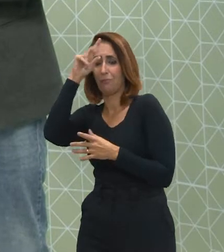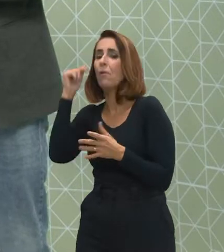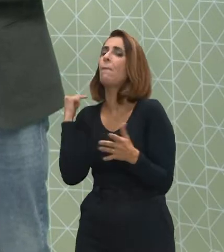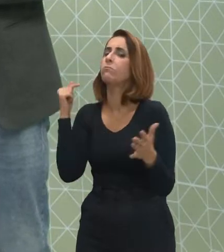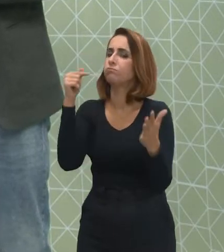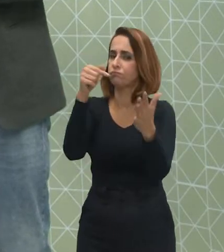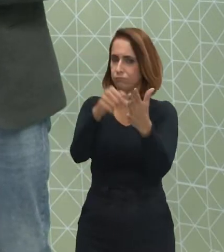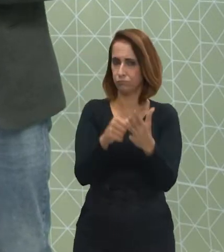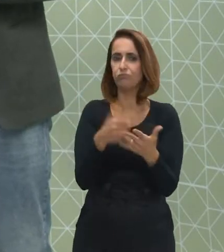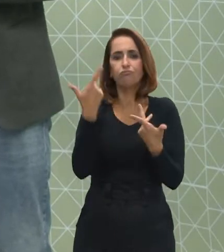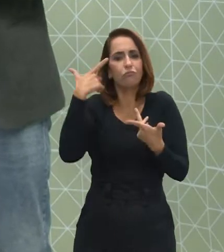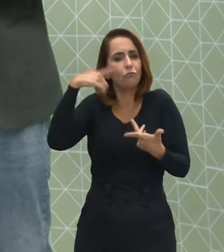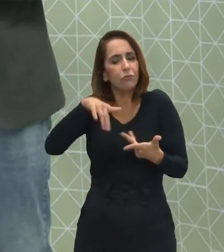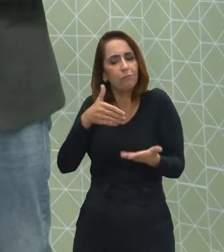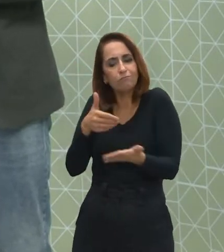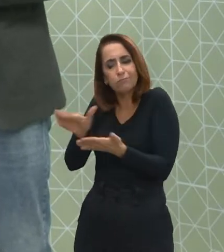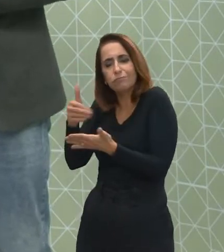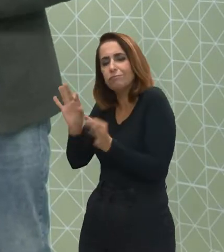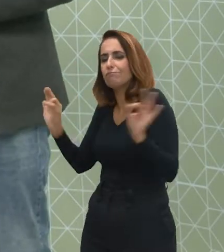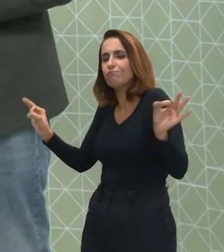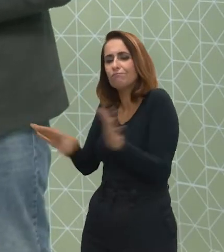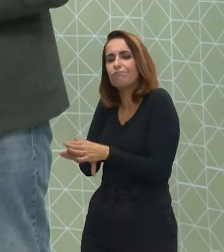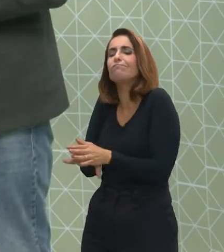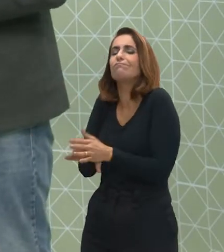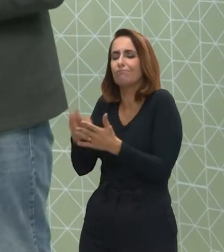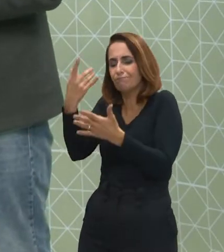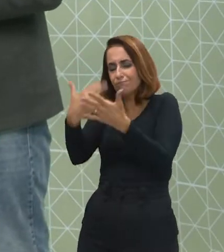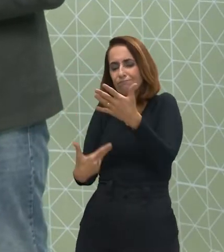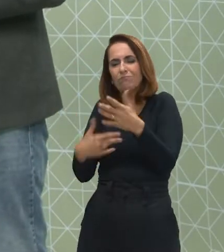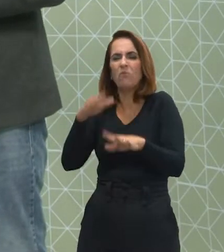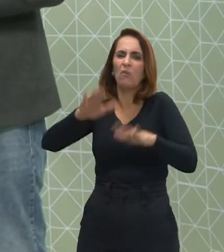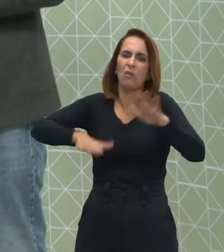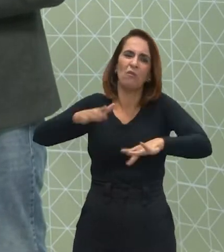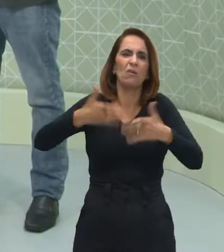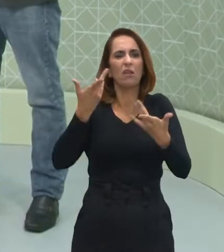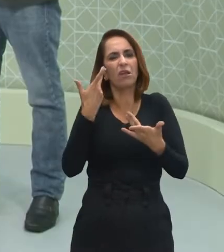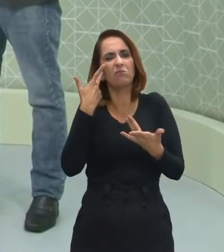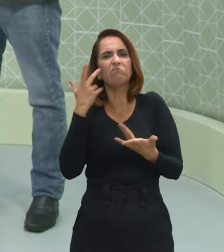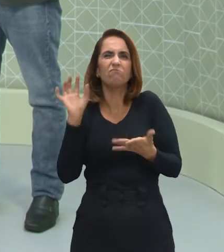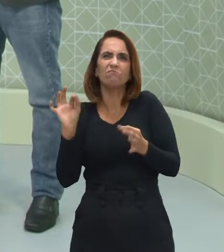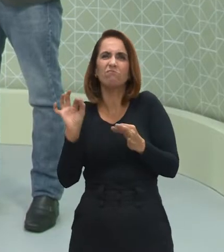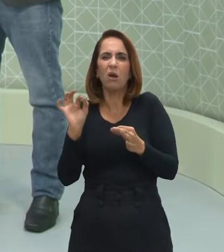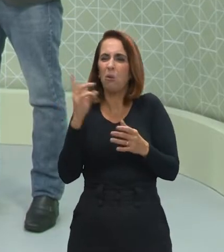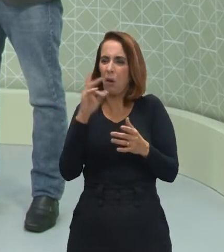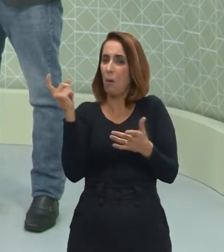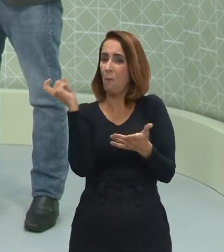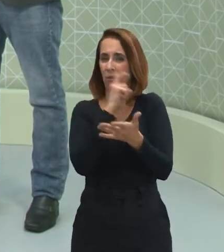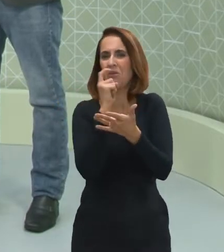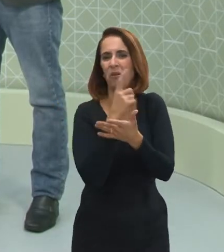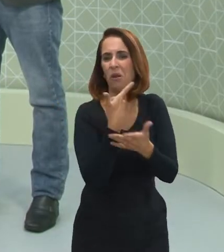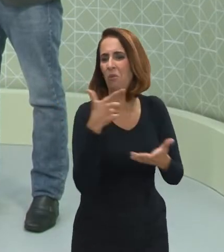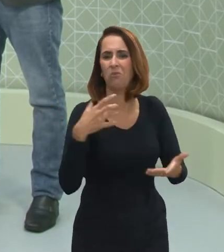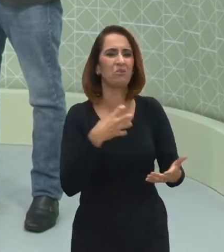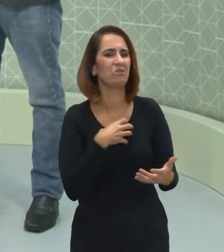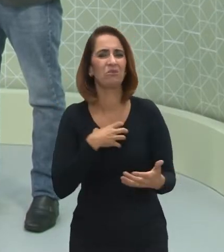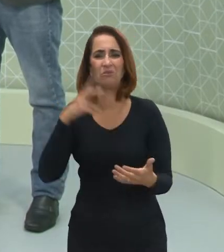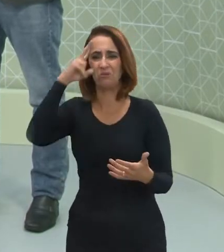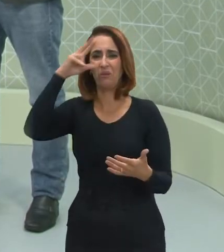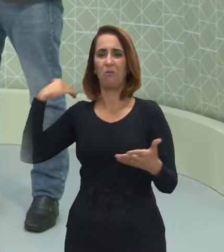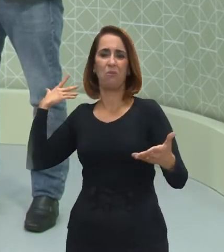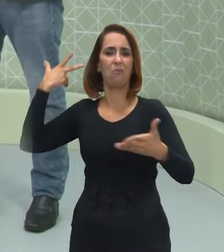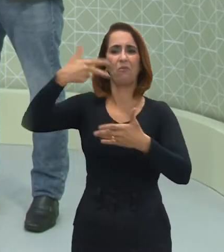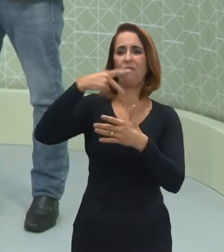um ponto que ele consegue ir eliminando as questões. Pode ser, talvez, aí, professor, uma pegadinha, algo que não faça sentido, historicamente